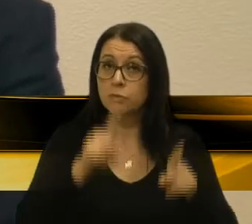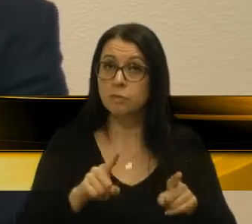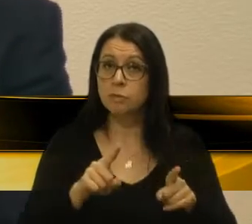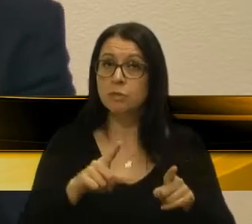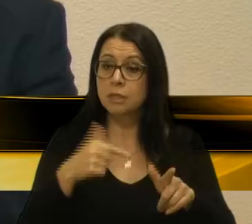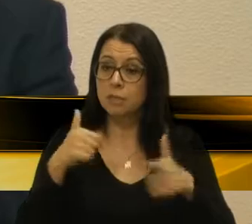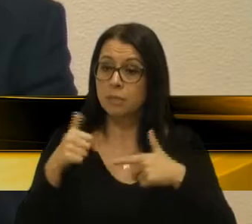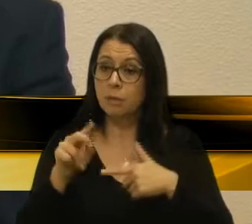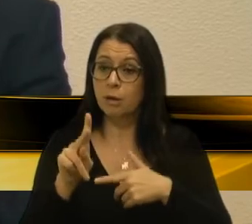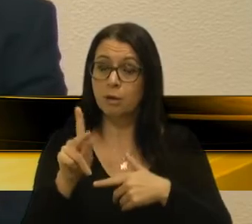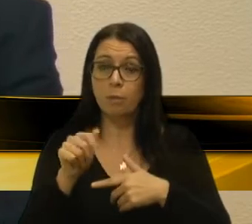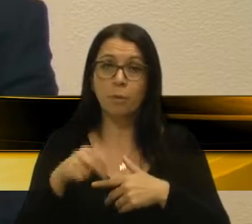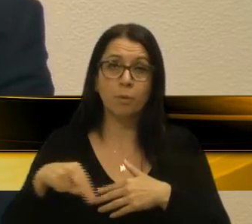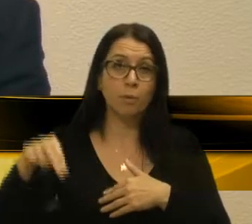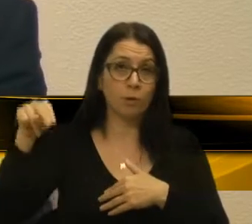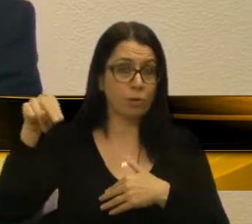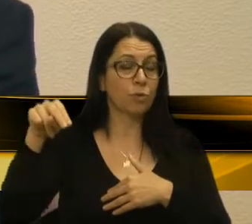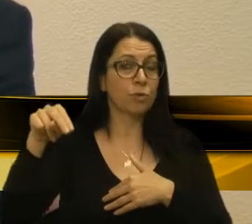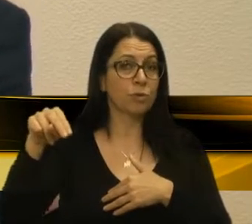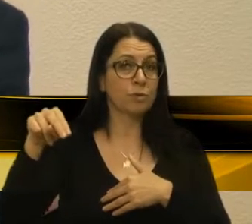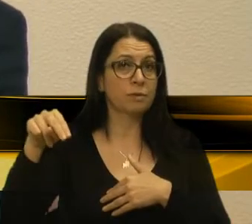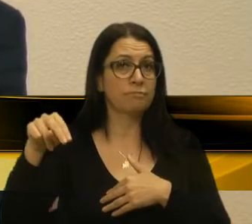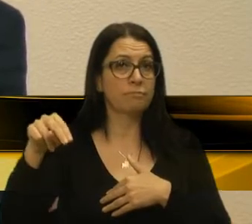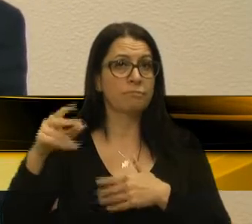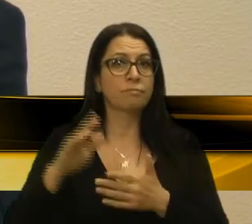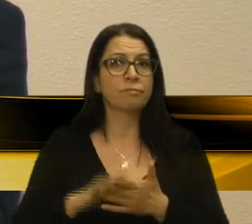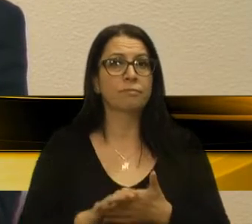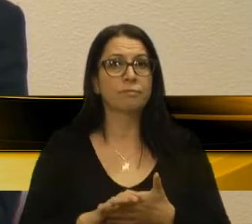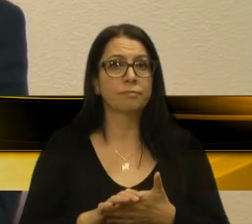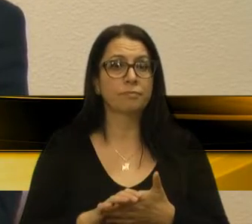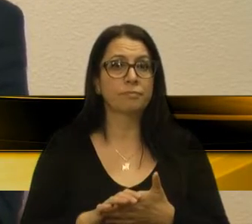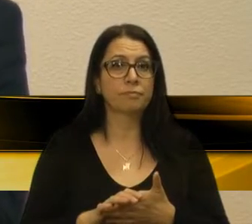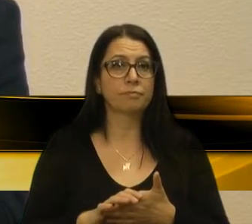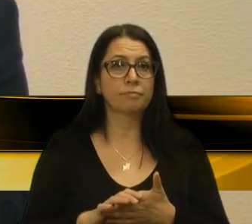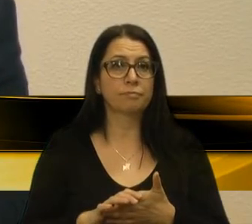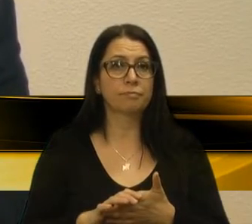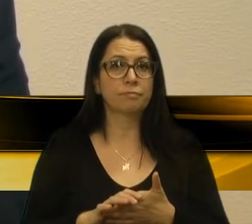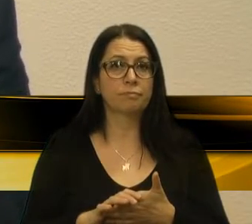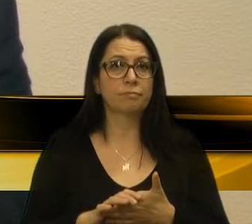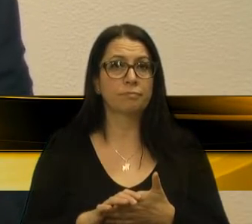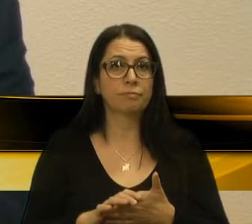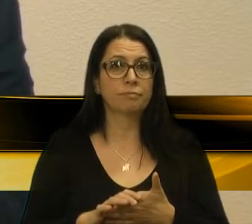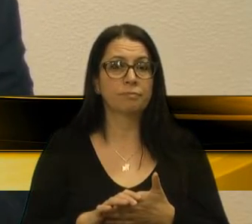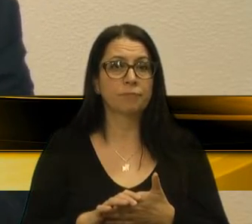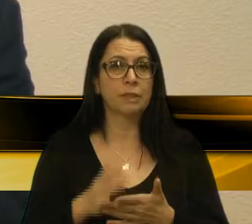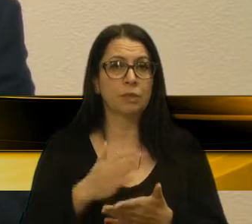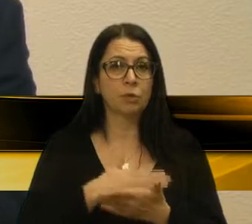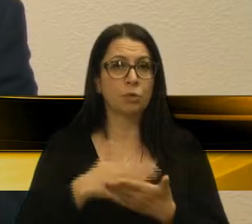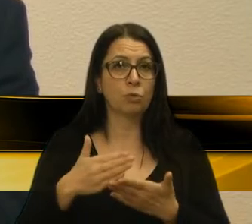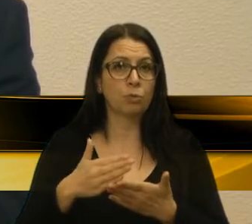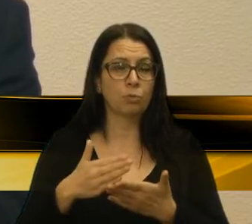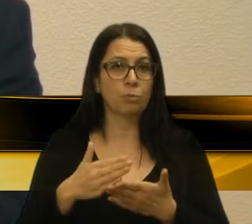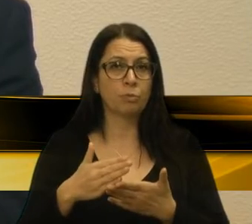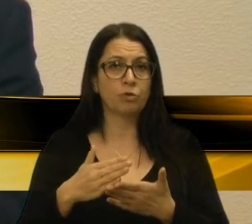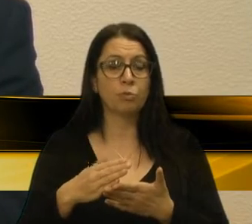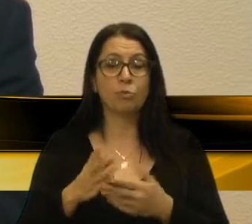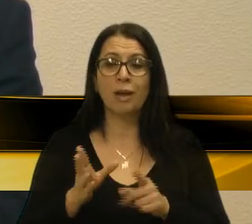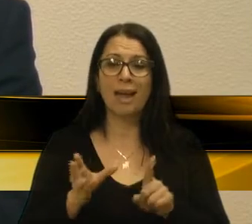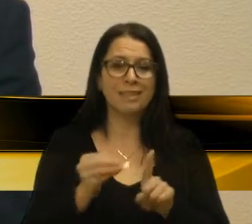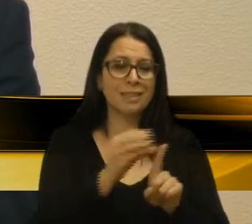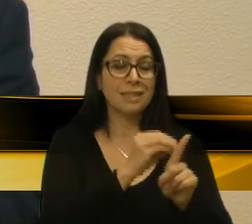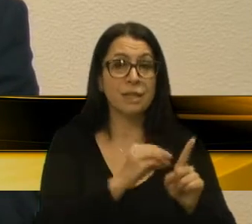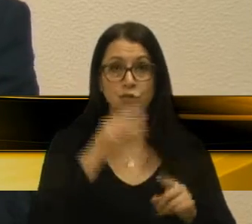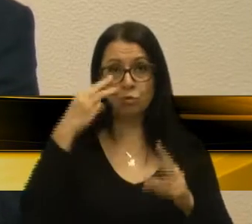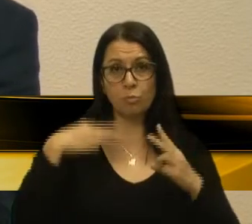trabalham na UPA, Zona Norte, eles estão, eles estão, desde o início, sendo assediados moralmente pela direção do